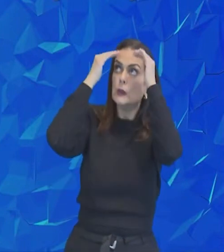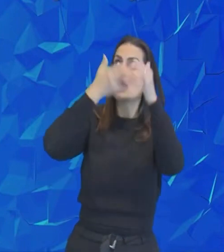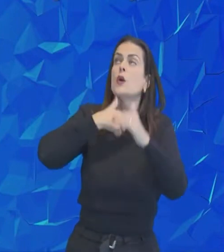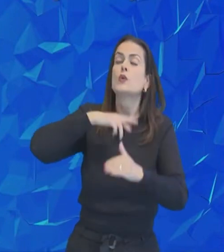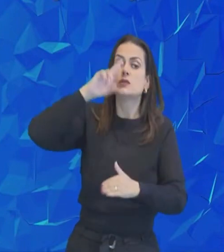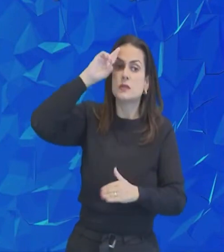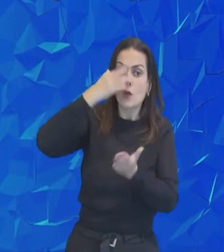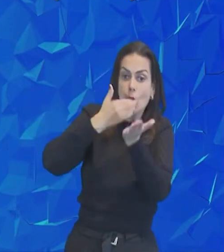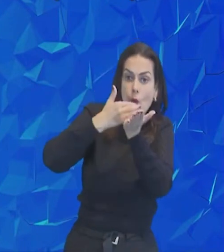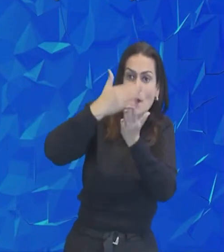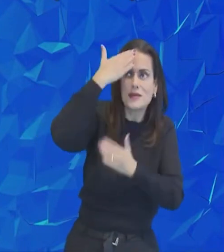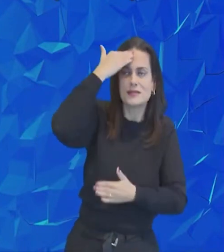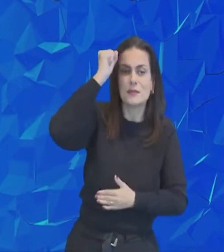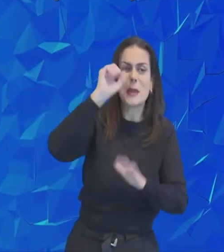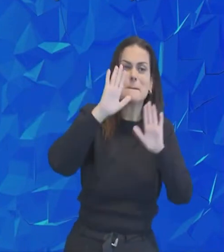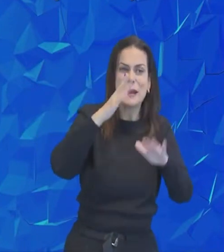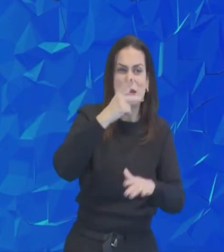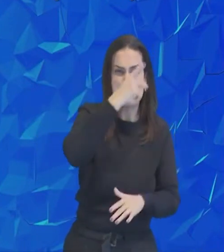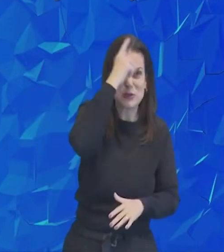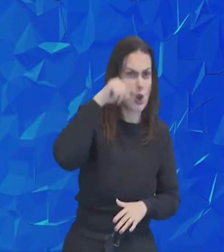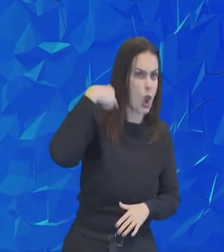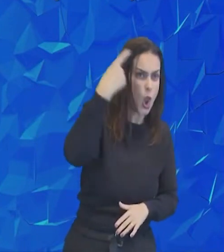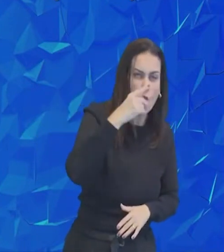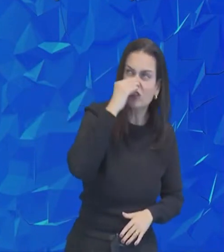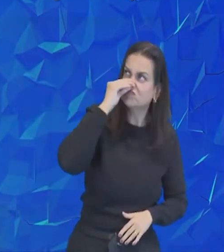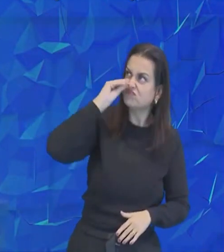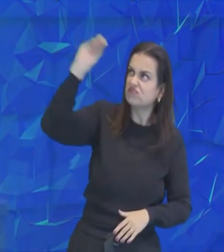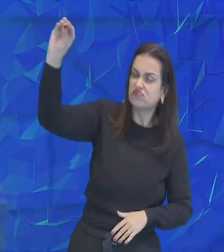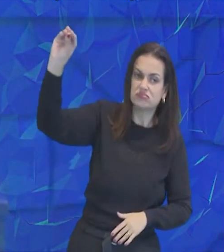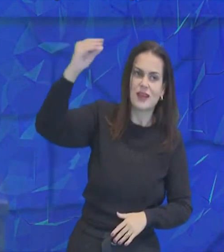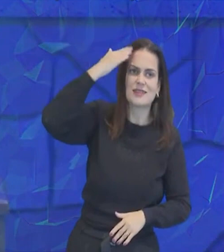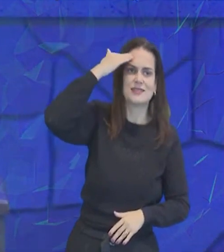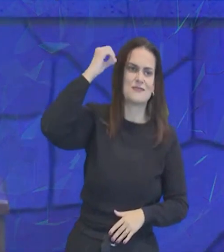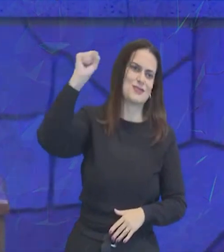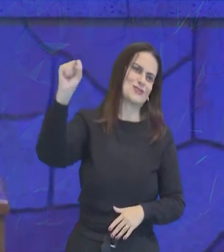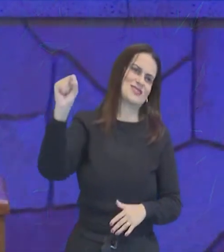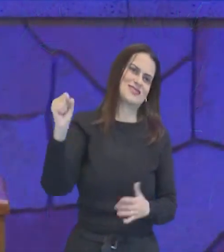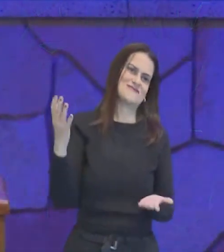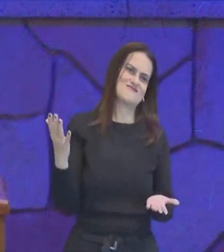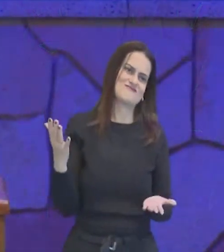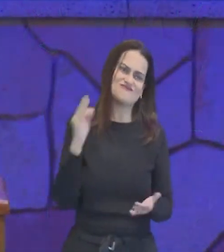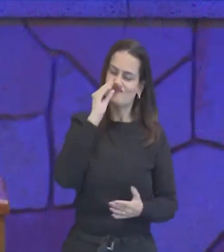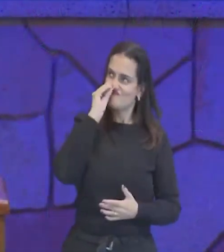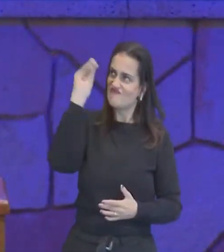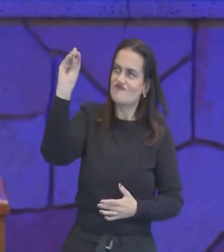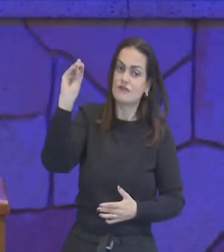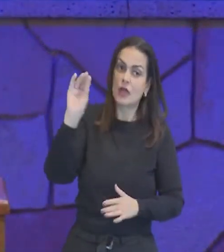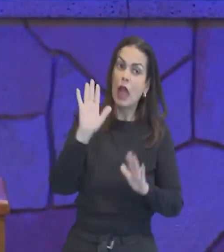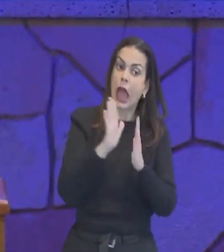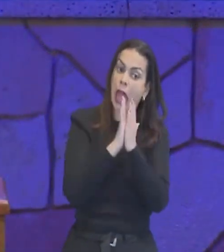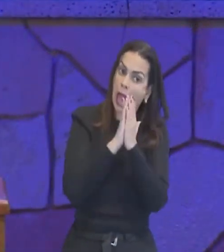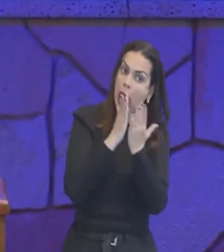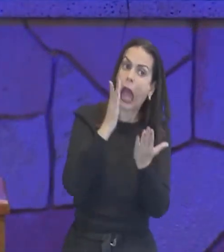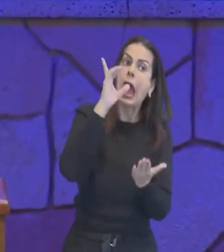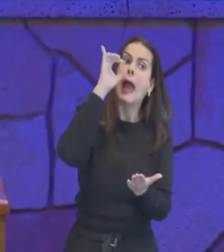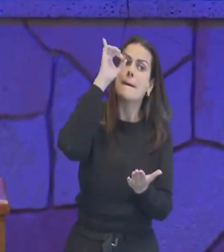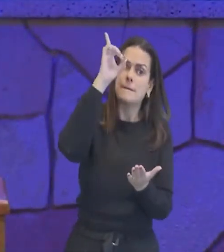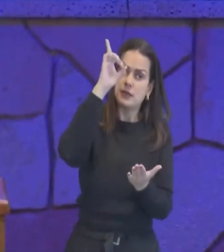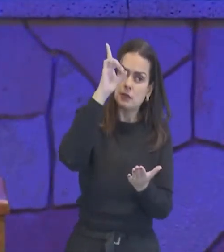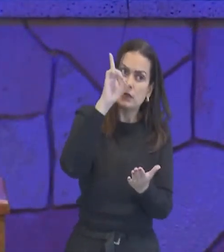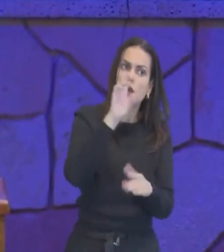saber, mas os loucos desprezam a sabedoria e o ensino, a Bíblia é tão cuidadosa com esse processo,